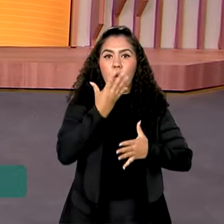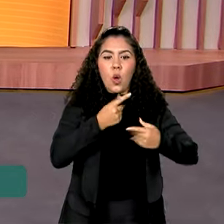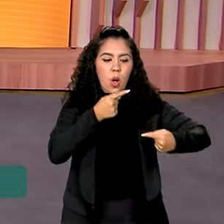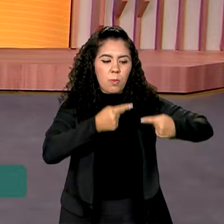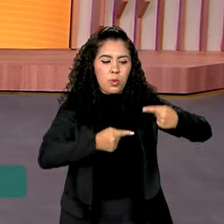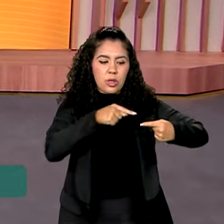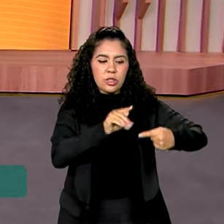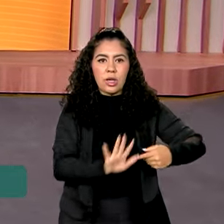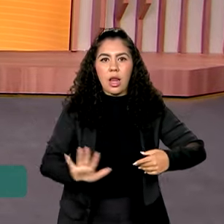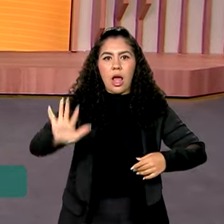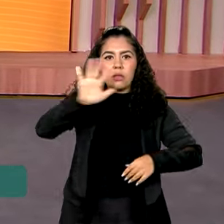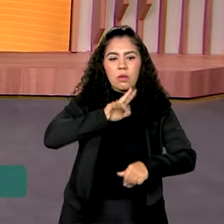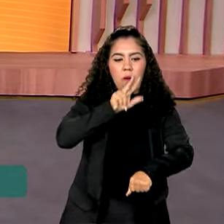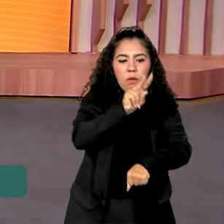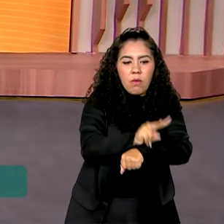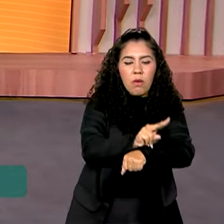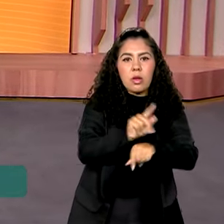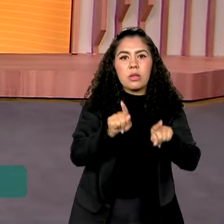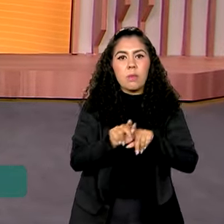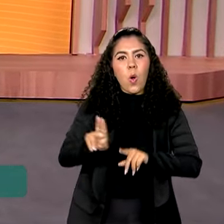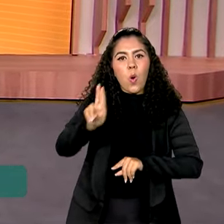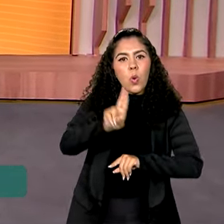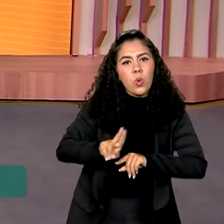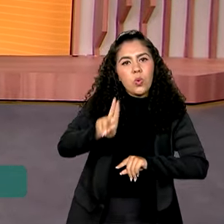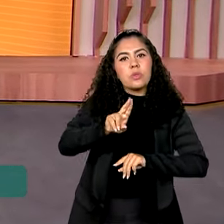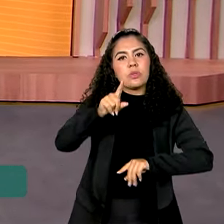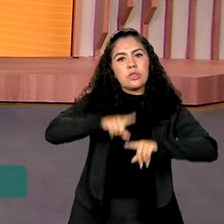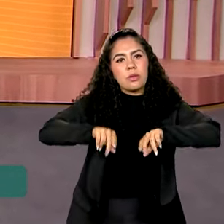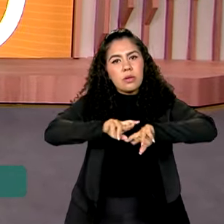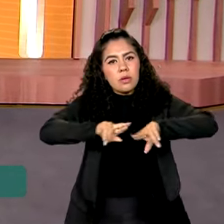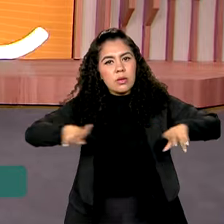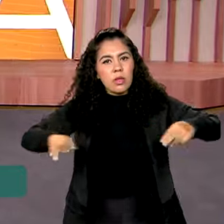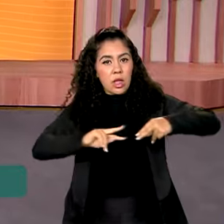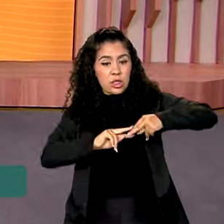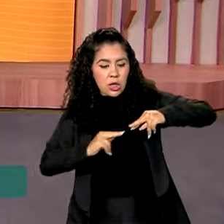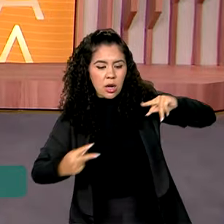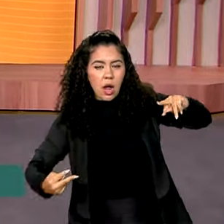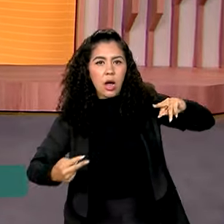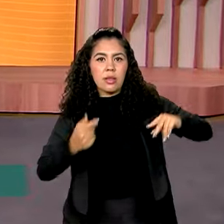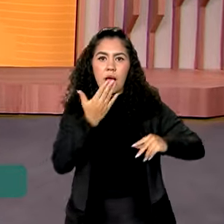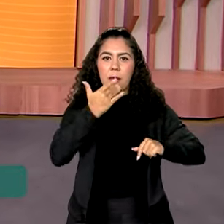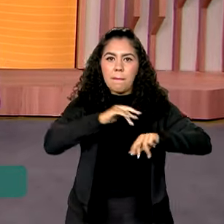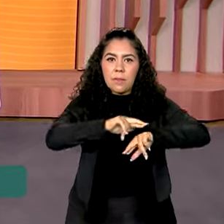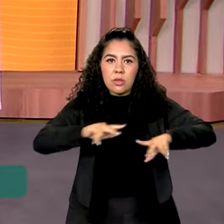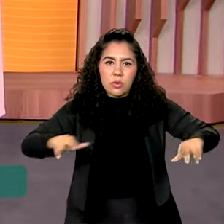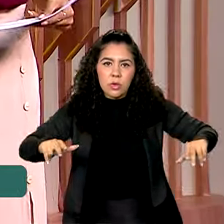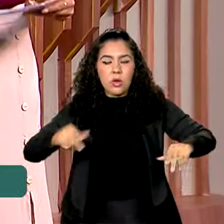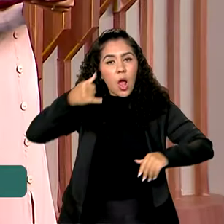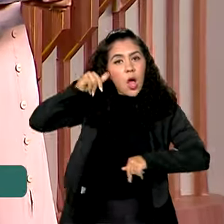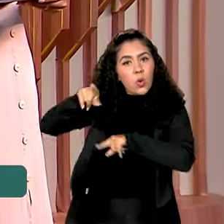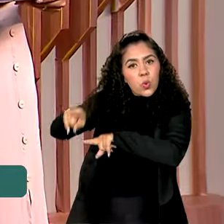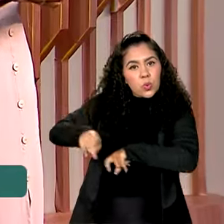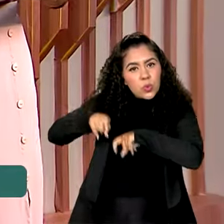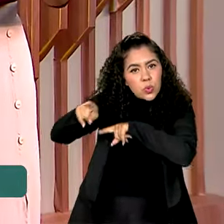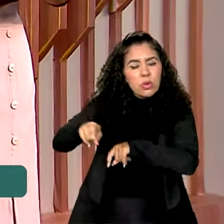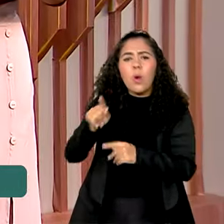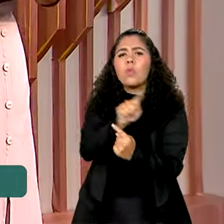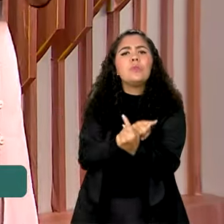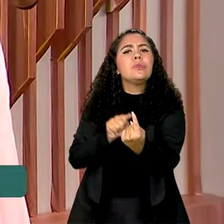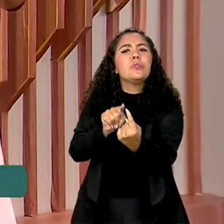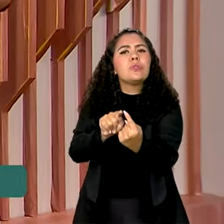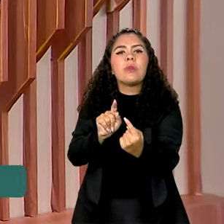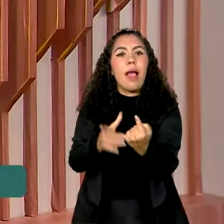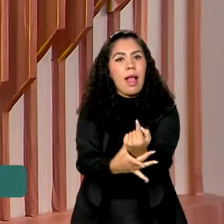Conservação e Uso de Recursos Genéticos para Alimentação, Agricultura e Pecuária. A meta é